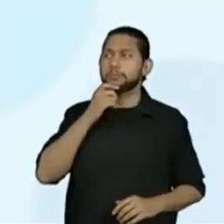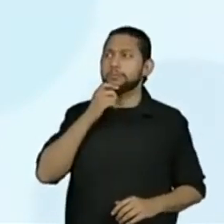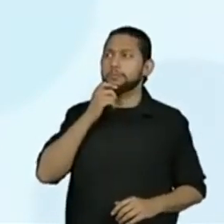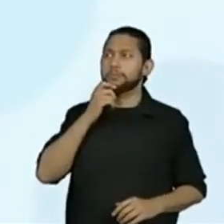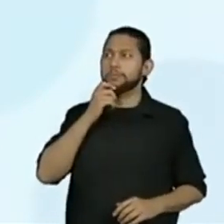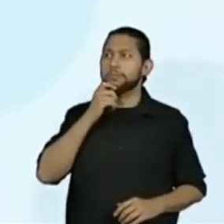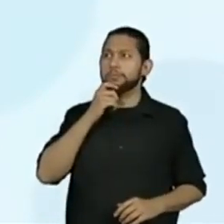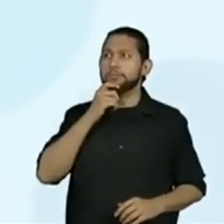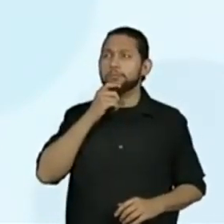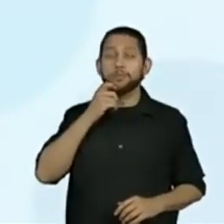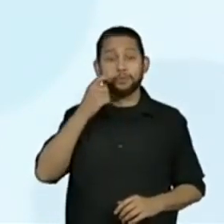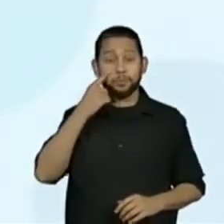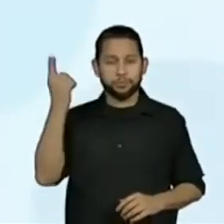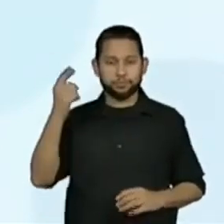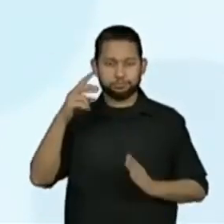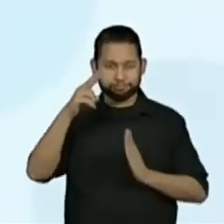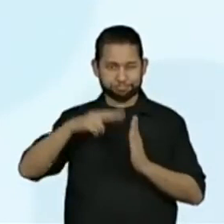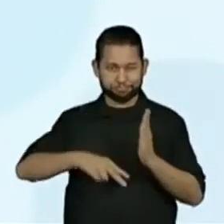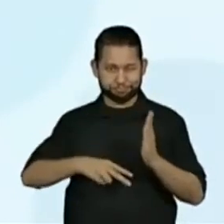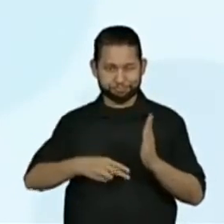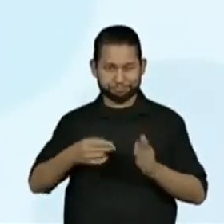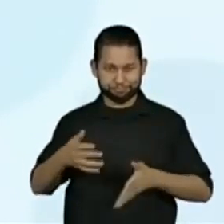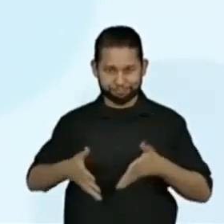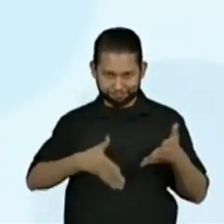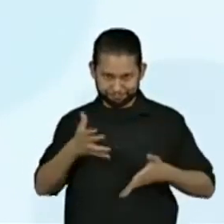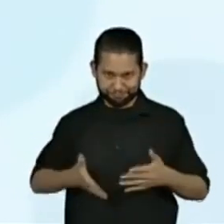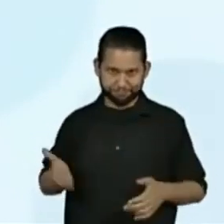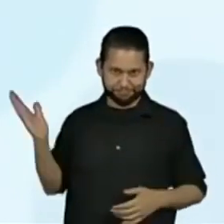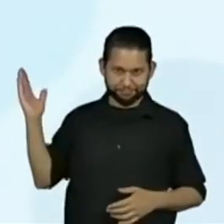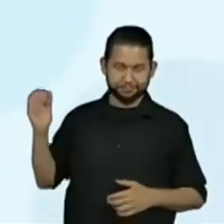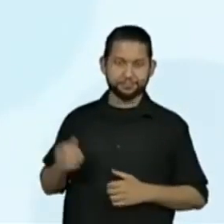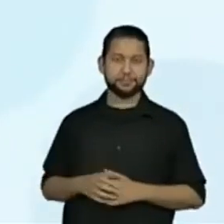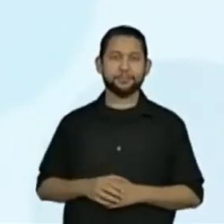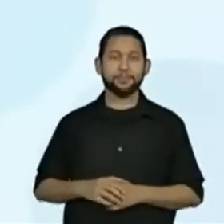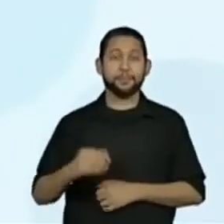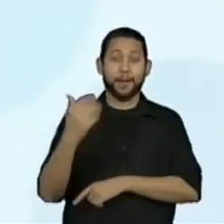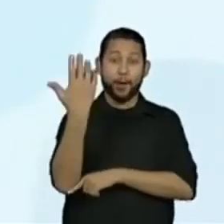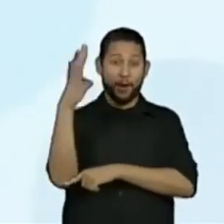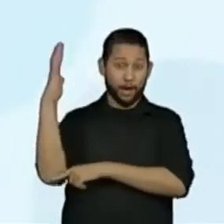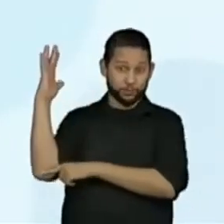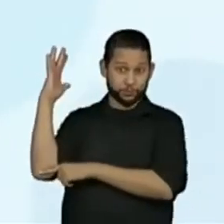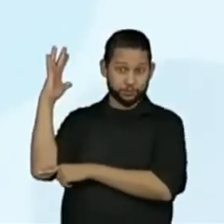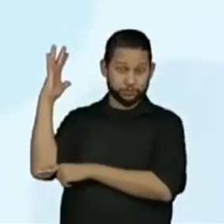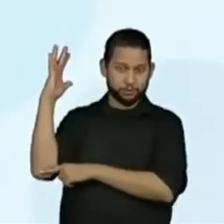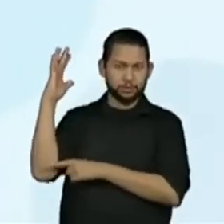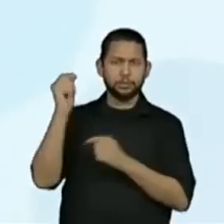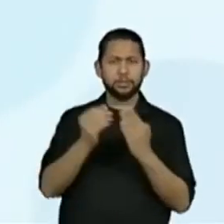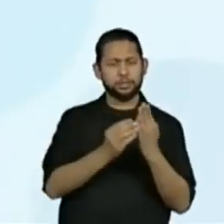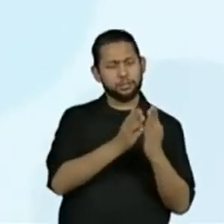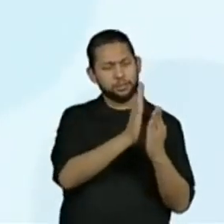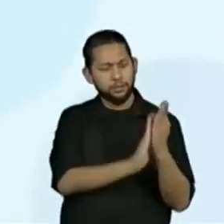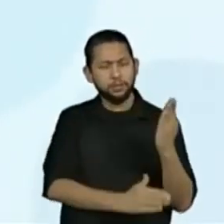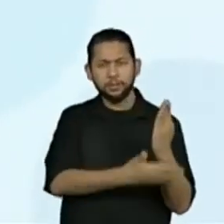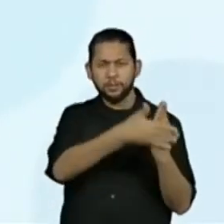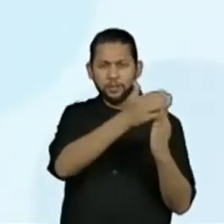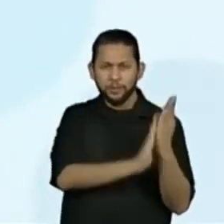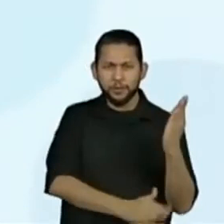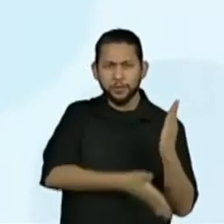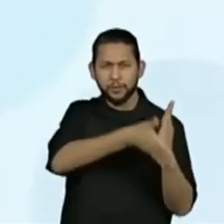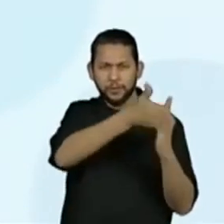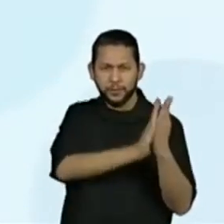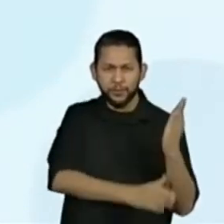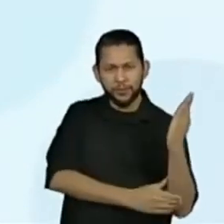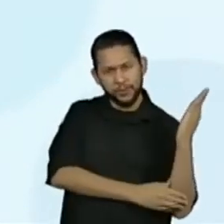de hoje. Vamos à leitura. As árvores e o machado. Então, é uma fábula, tá pessoal?